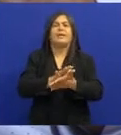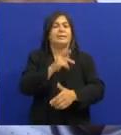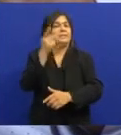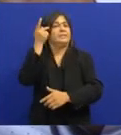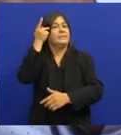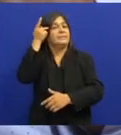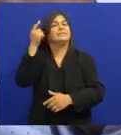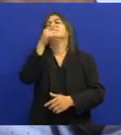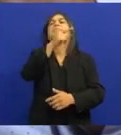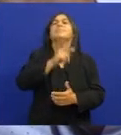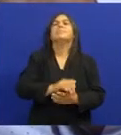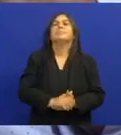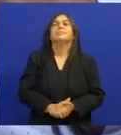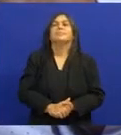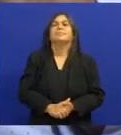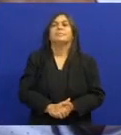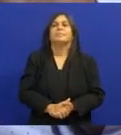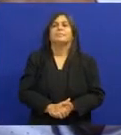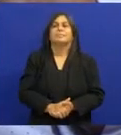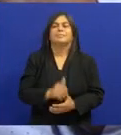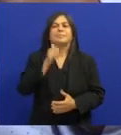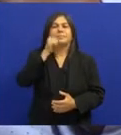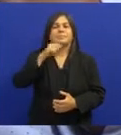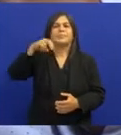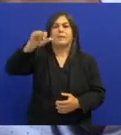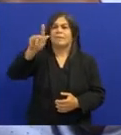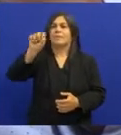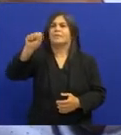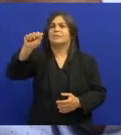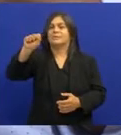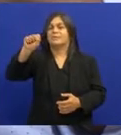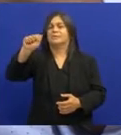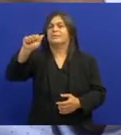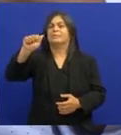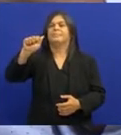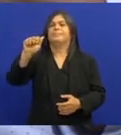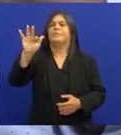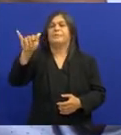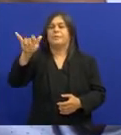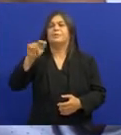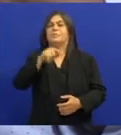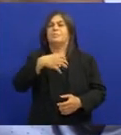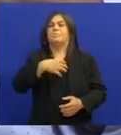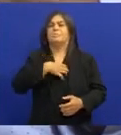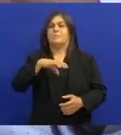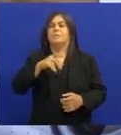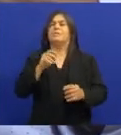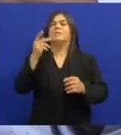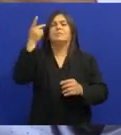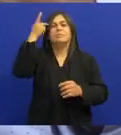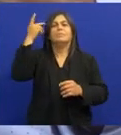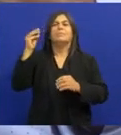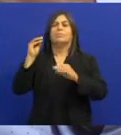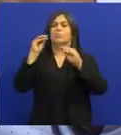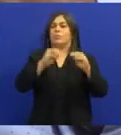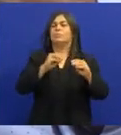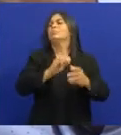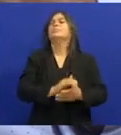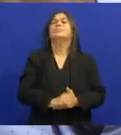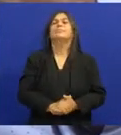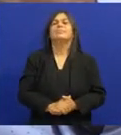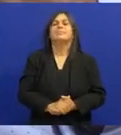Sertanejo Lá em São Paulo Neuza Flores Que era uma operária Baiana Mas morava em São Paulo